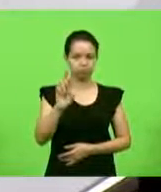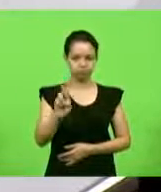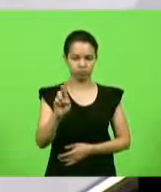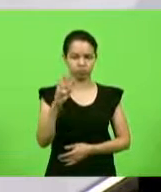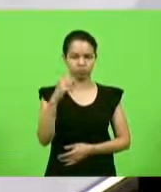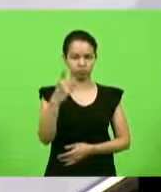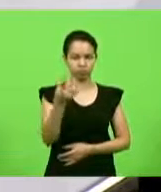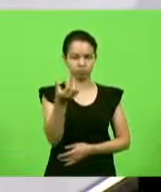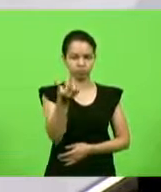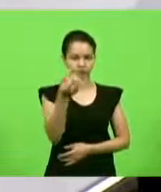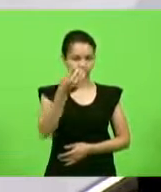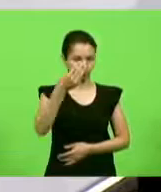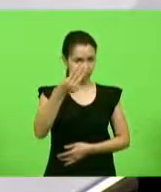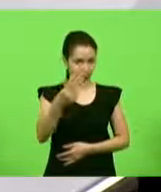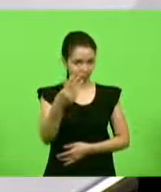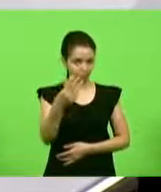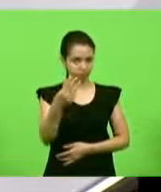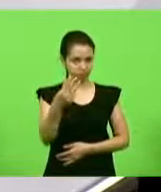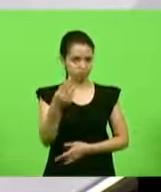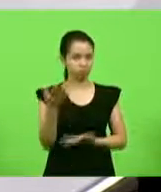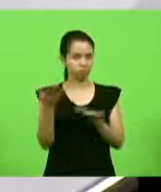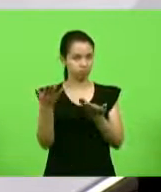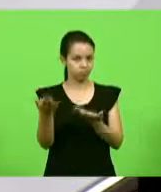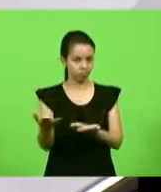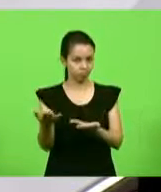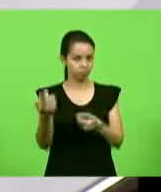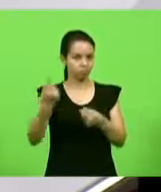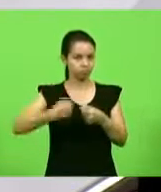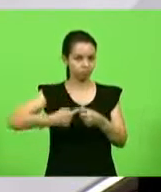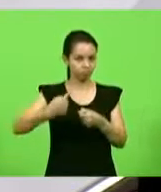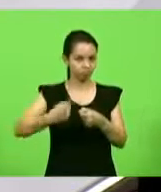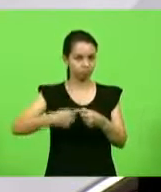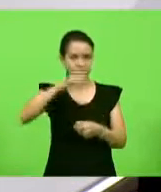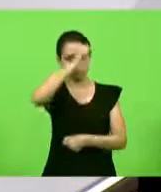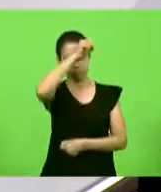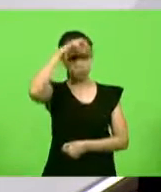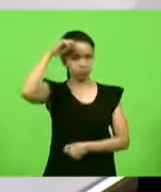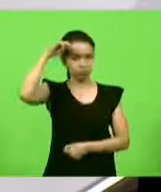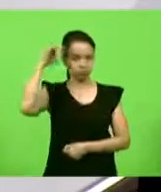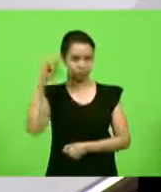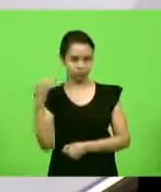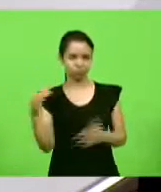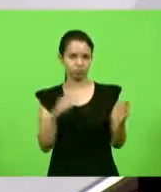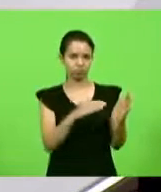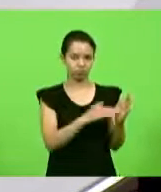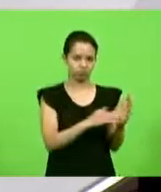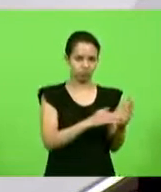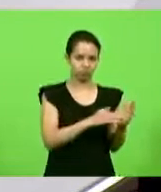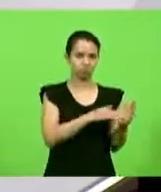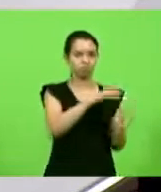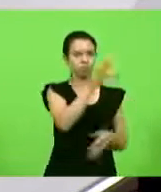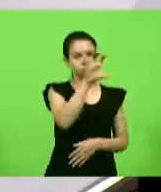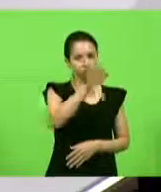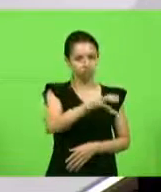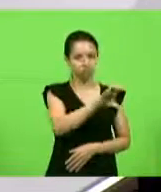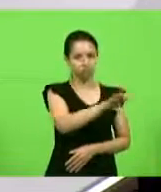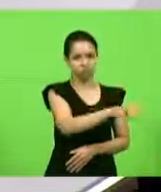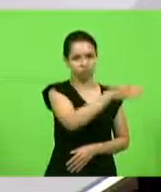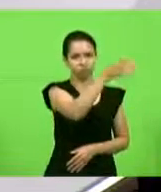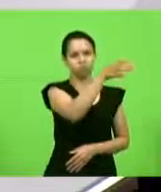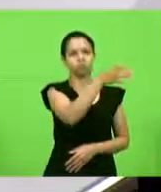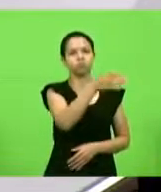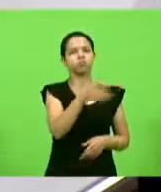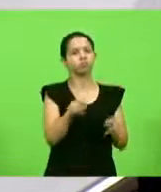de São Miguel do Oeste a Dionísio Serqueira, também justo e